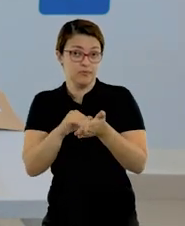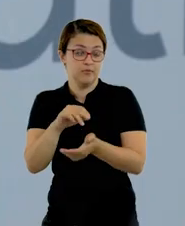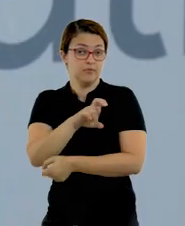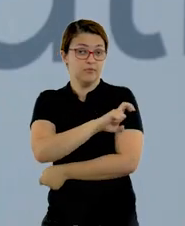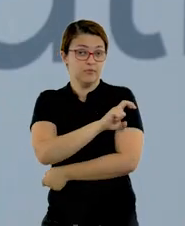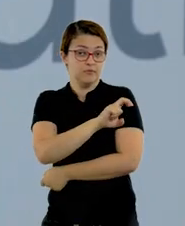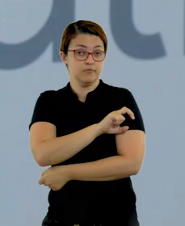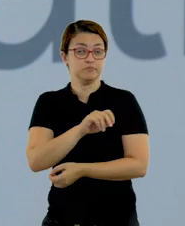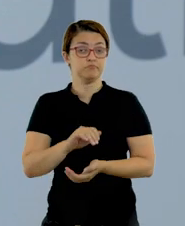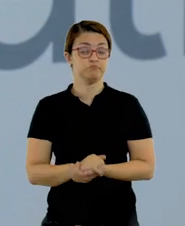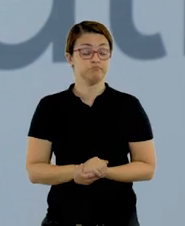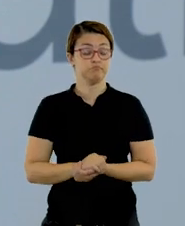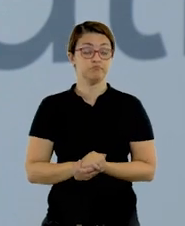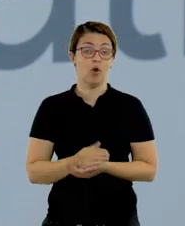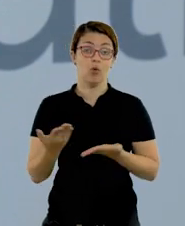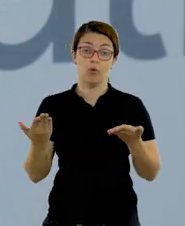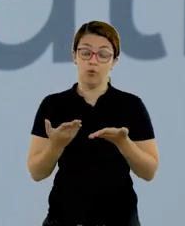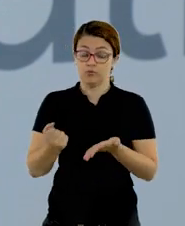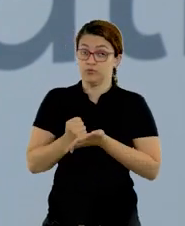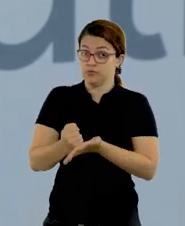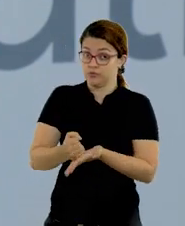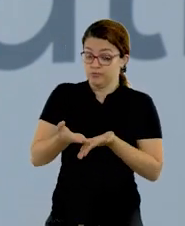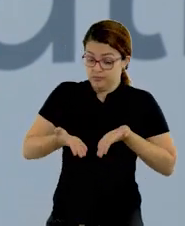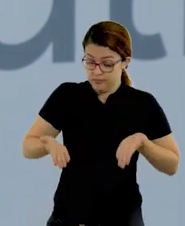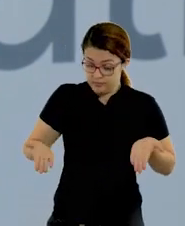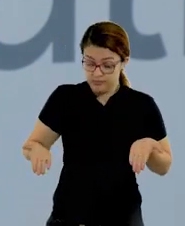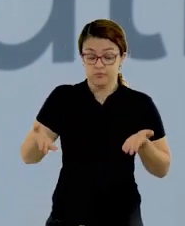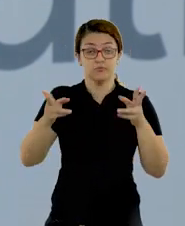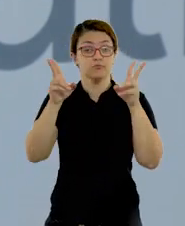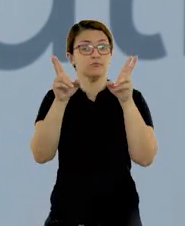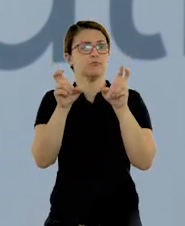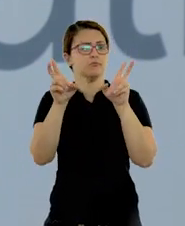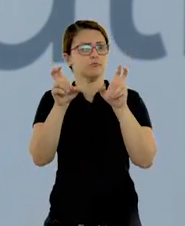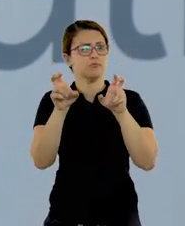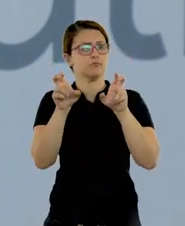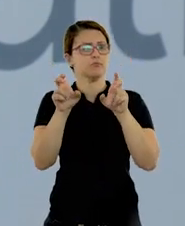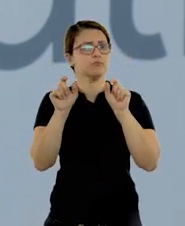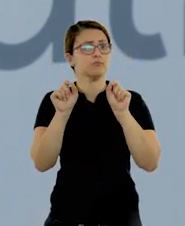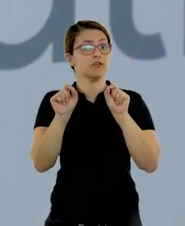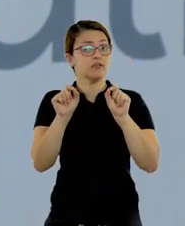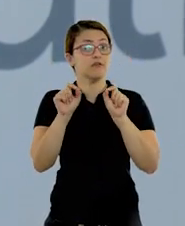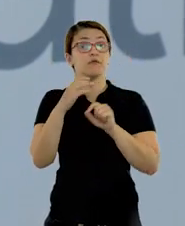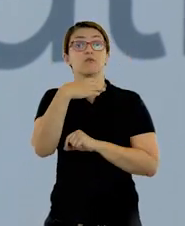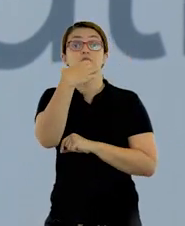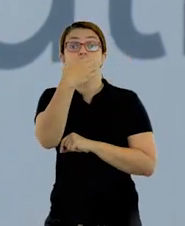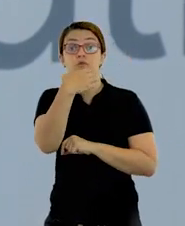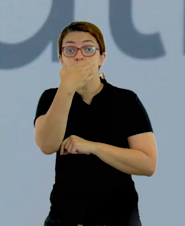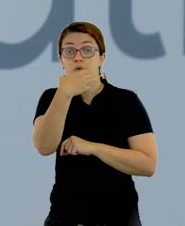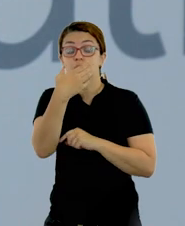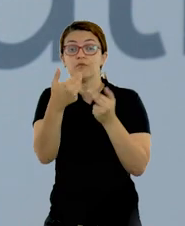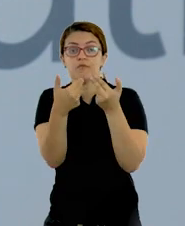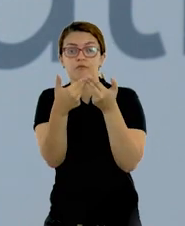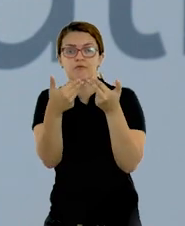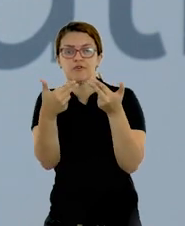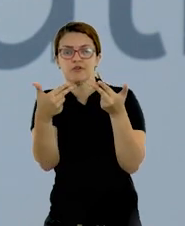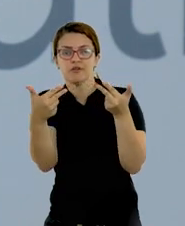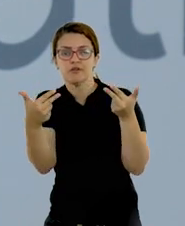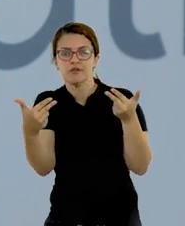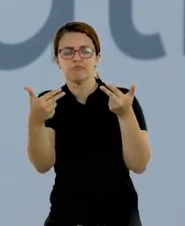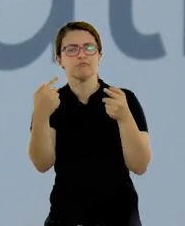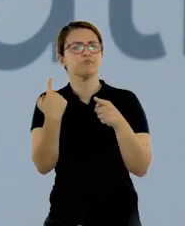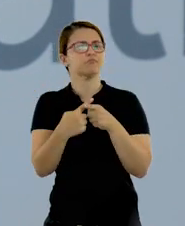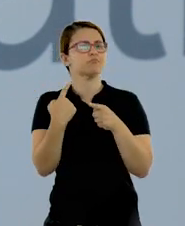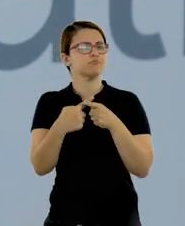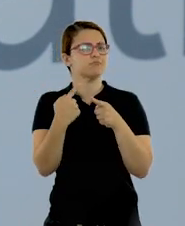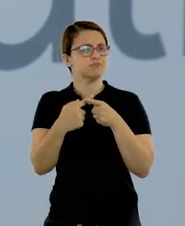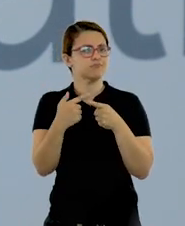ano. O nós trouxemos hoje para você? O tema de hoje é sobre frutas, sobre as frutas. Por que